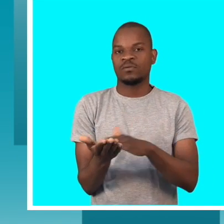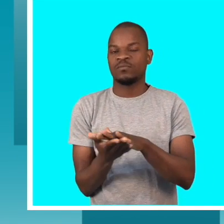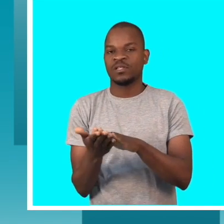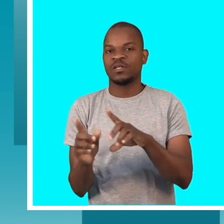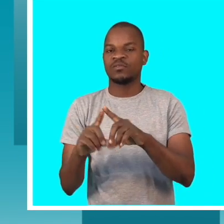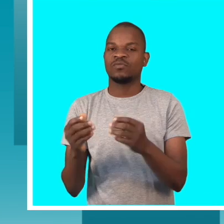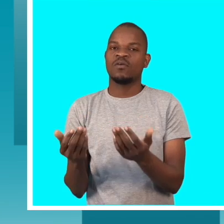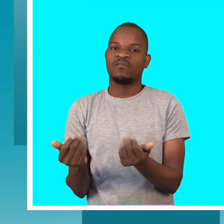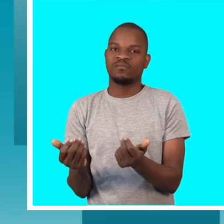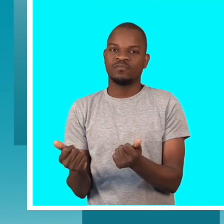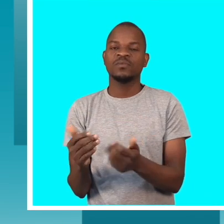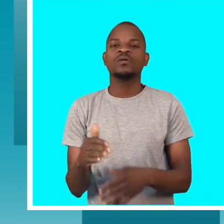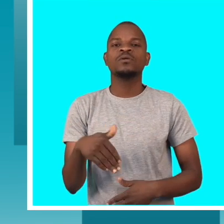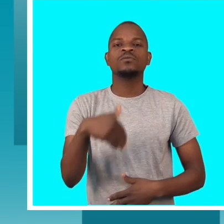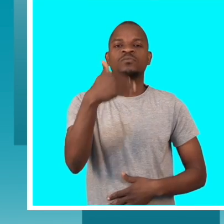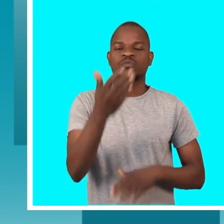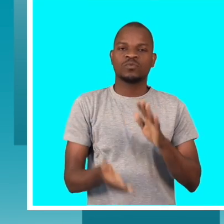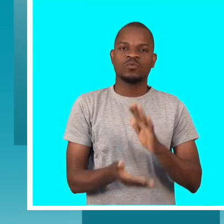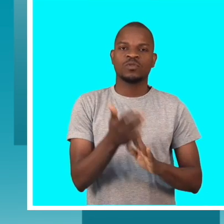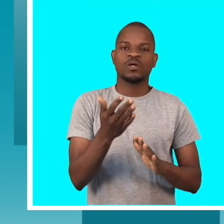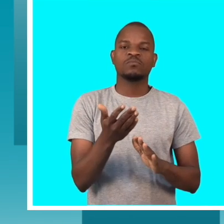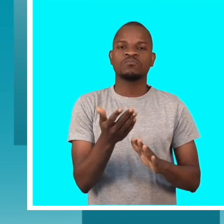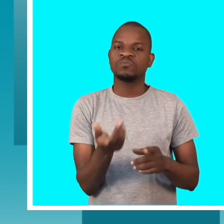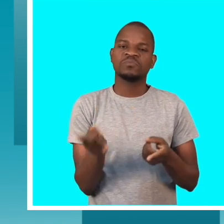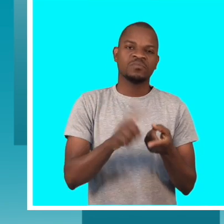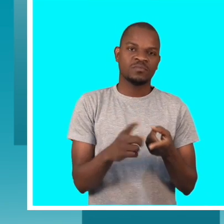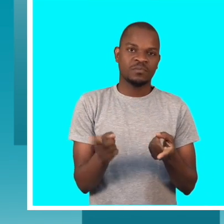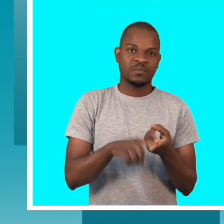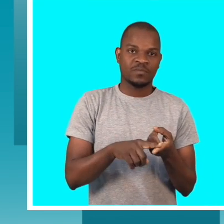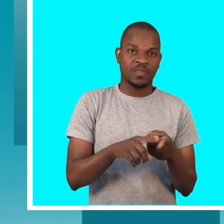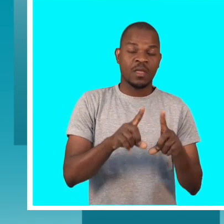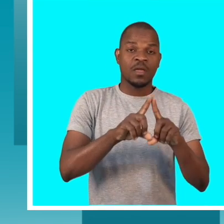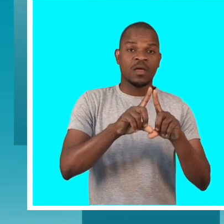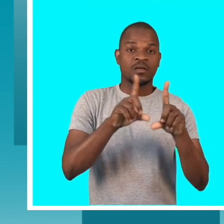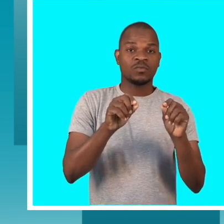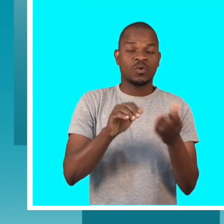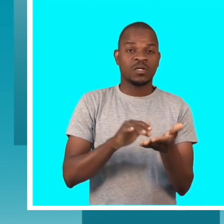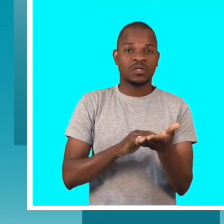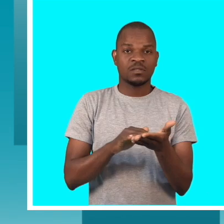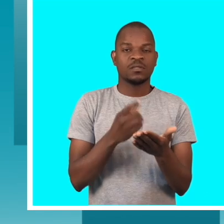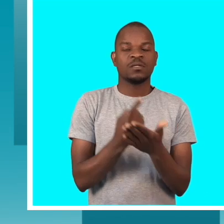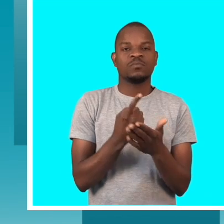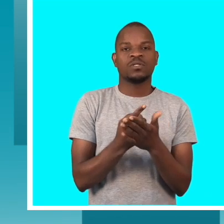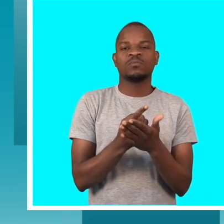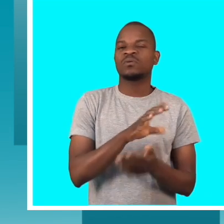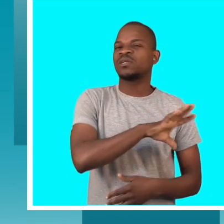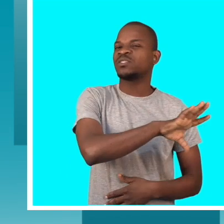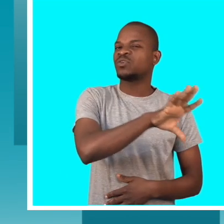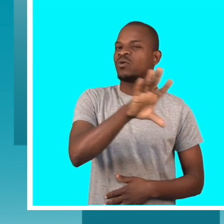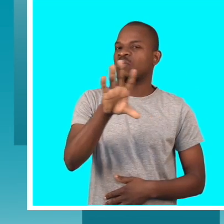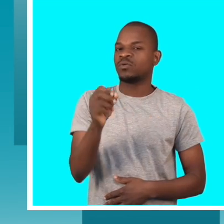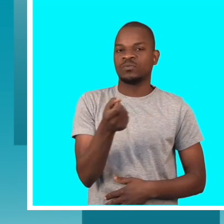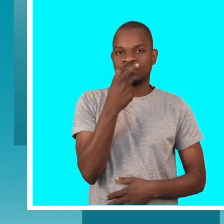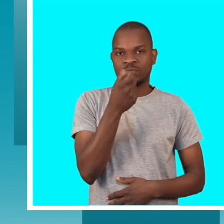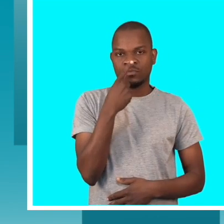ser utilizados e progressivamente vamos aumentando. Claro que esta grafia braile vai ter que se estender a todos os